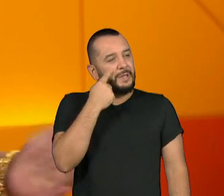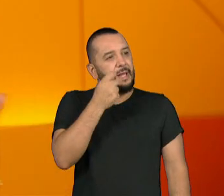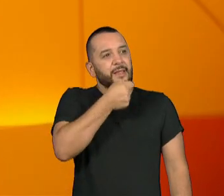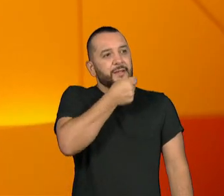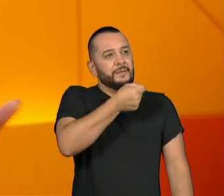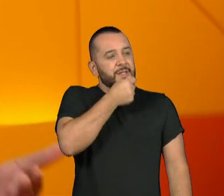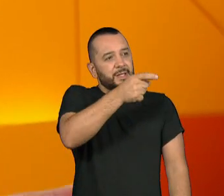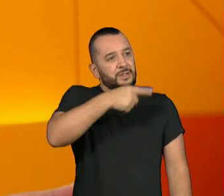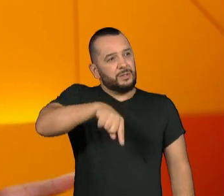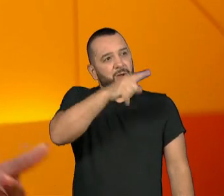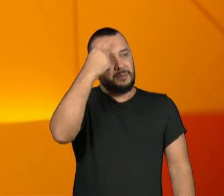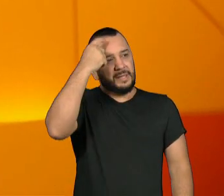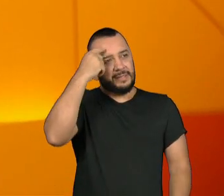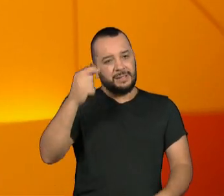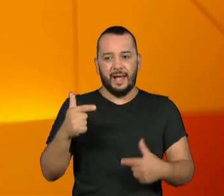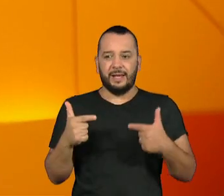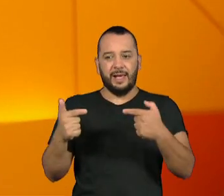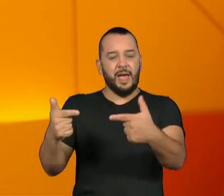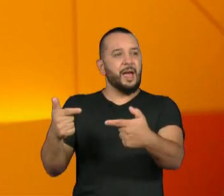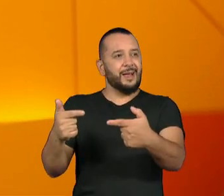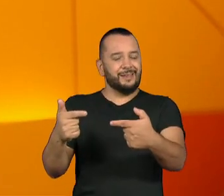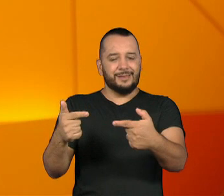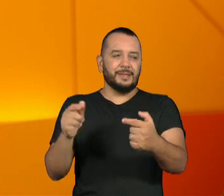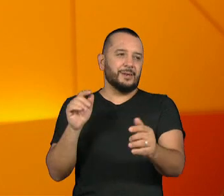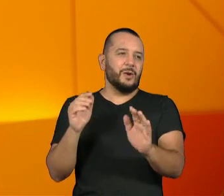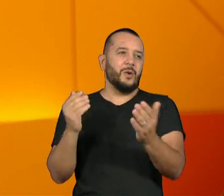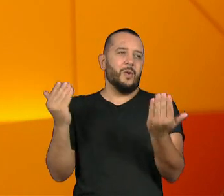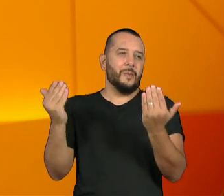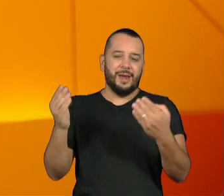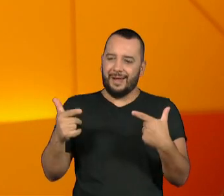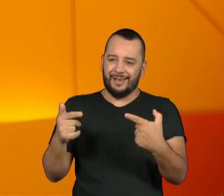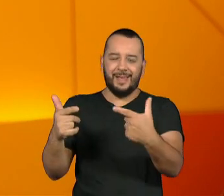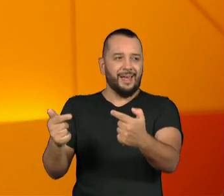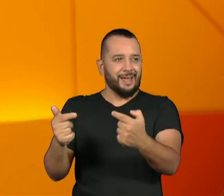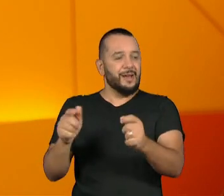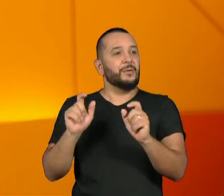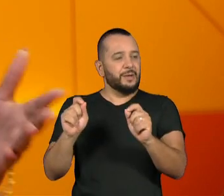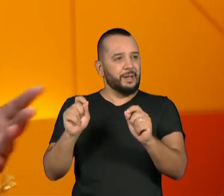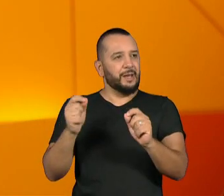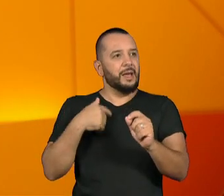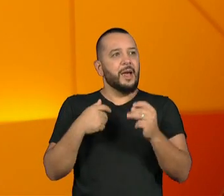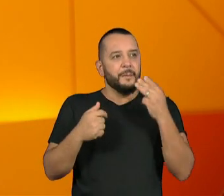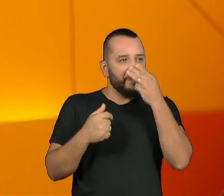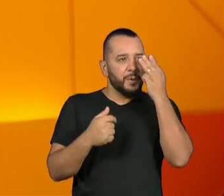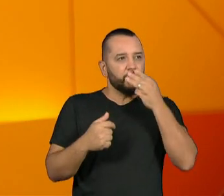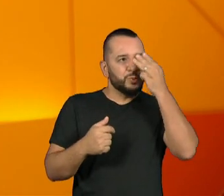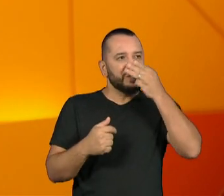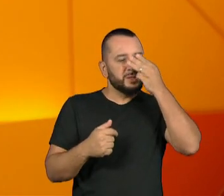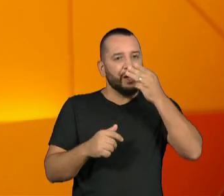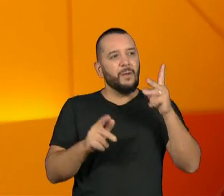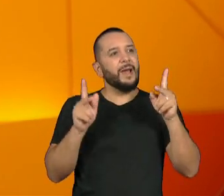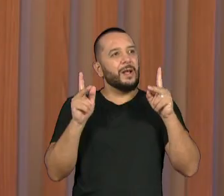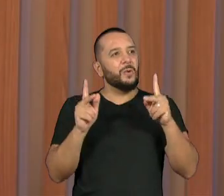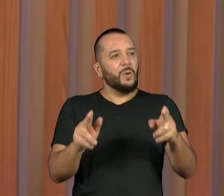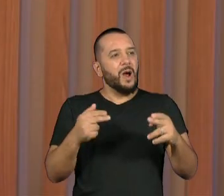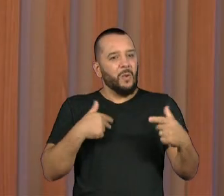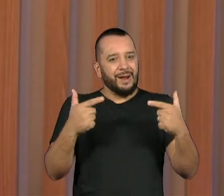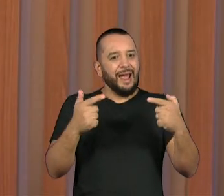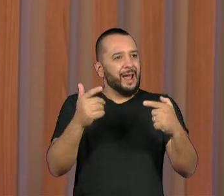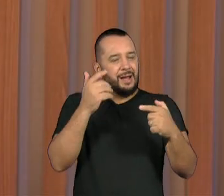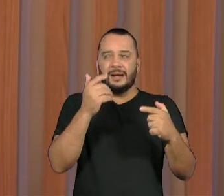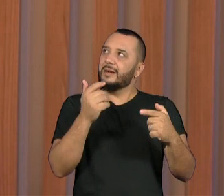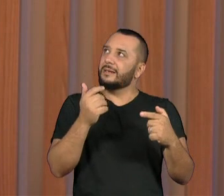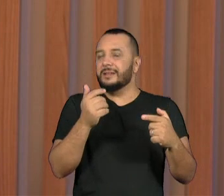pensar num cenário de guerra, a prostituição para travesti é a trincheira. Eu queria que você falasse um pouco mais disso. A gente acabou